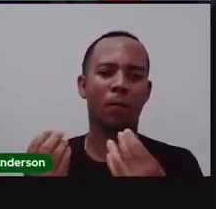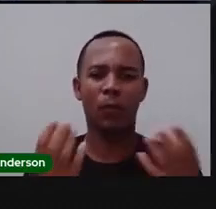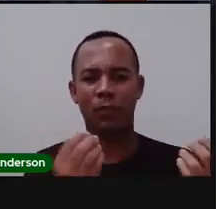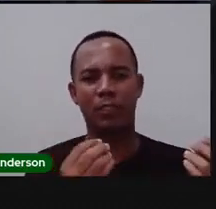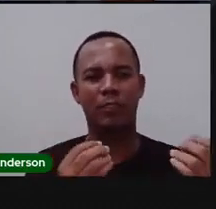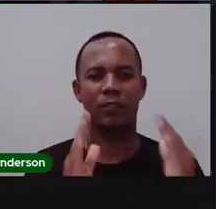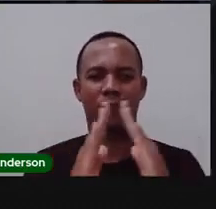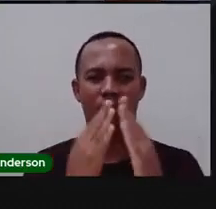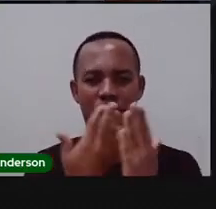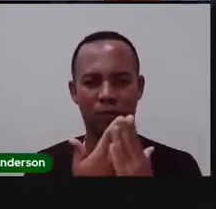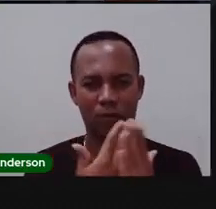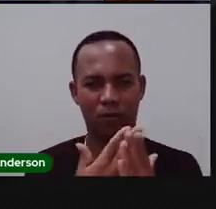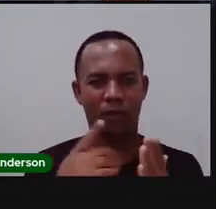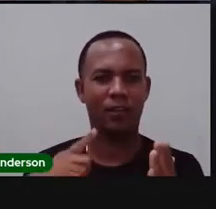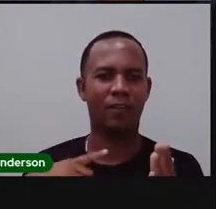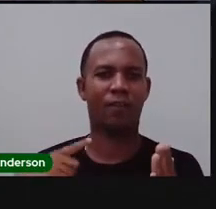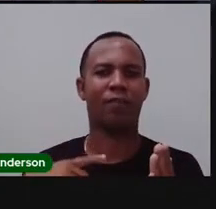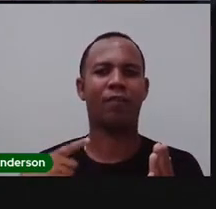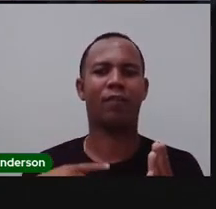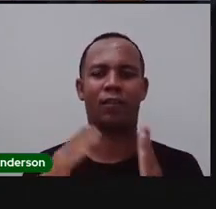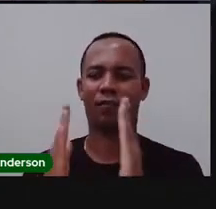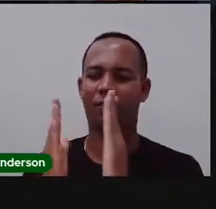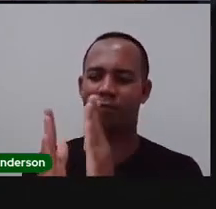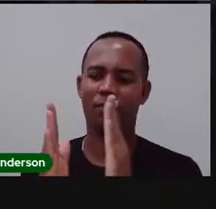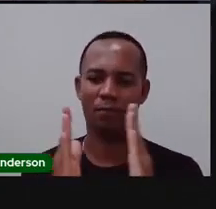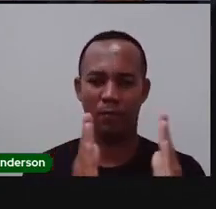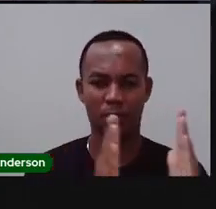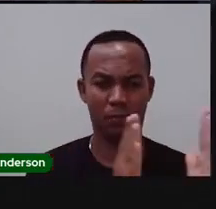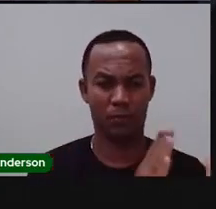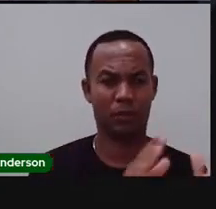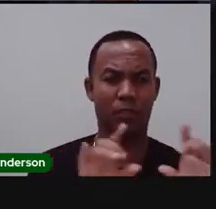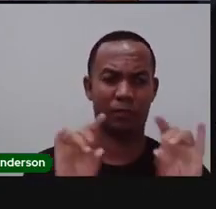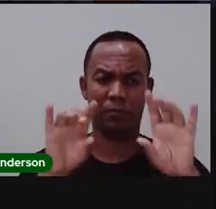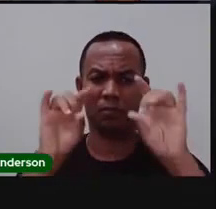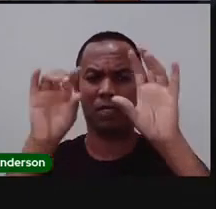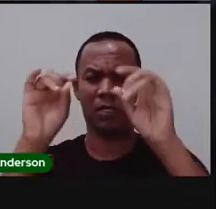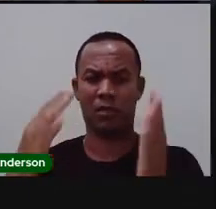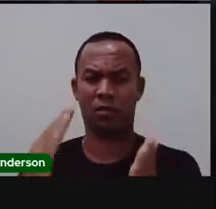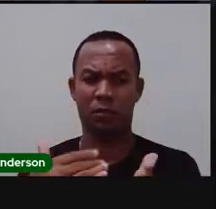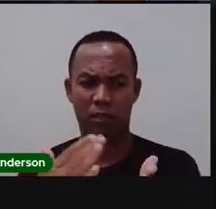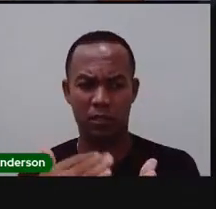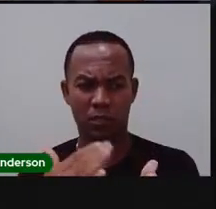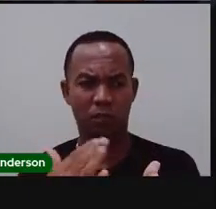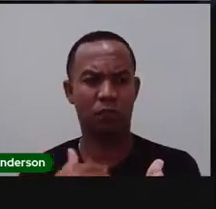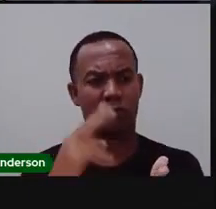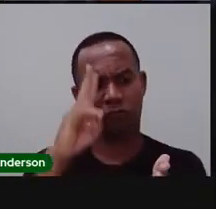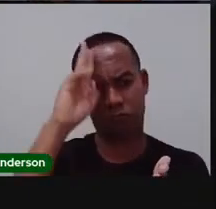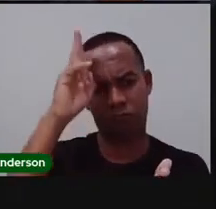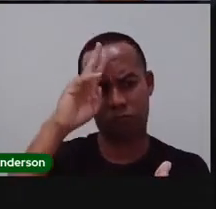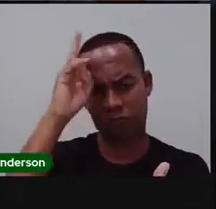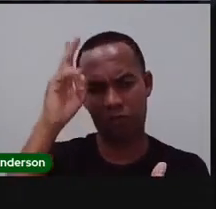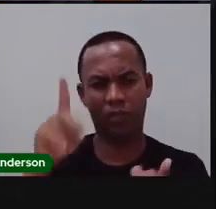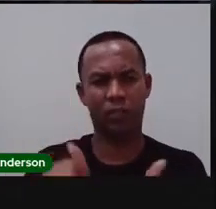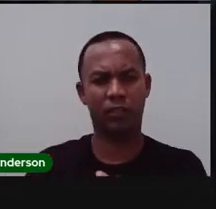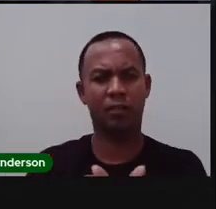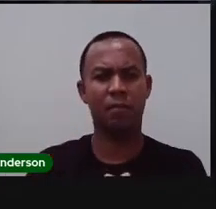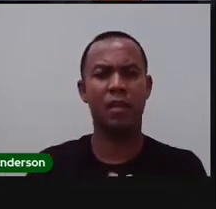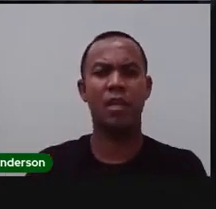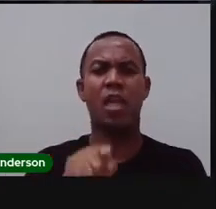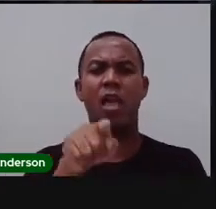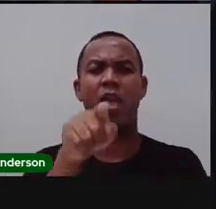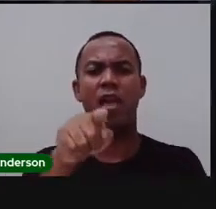das escolas, possui uma biblioteca bem equipada com livros, com literaturas para vocês, e existe essa biblioteca